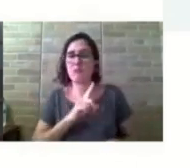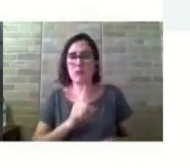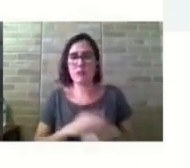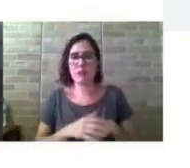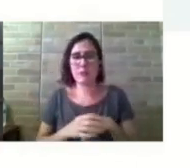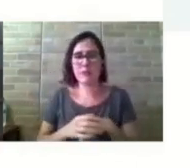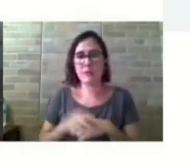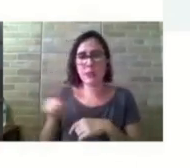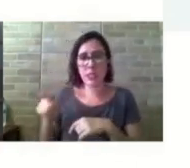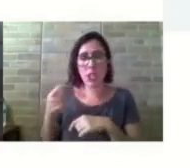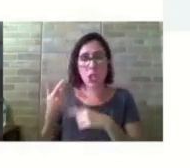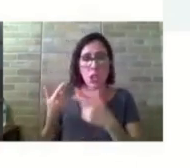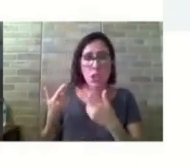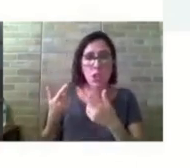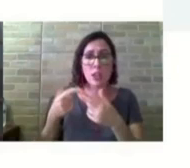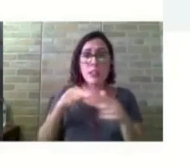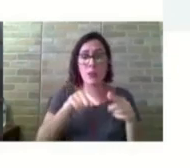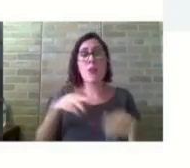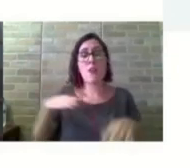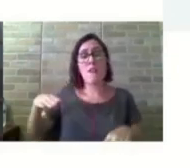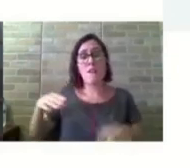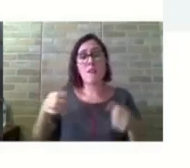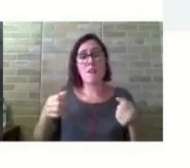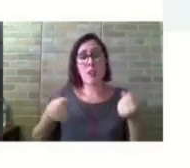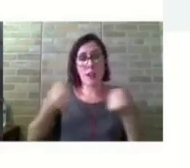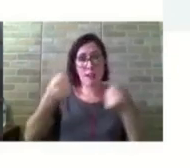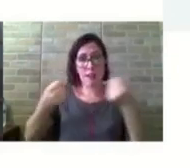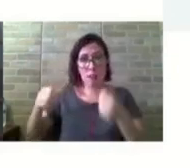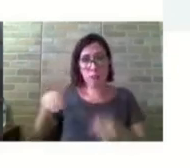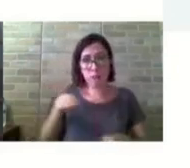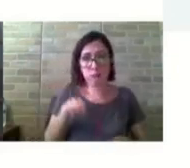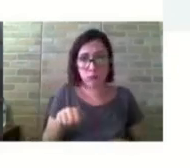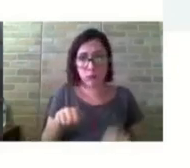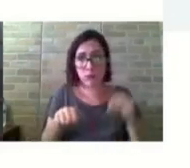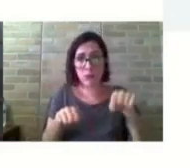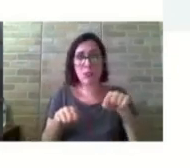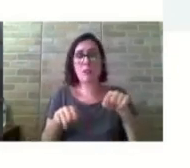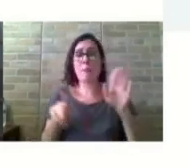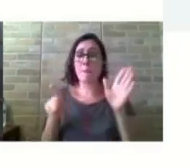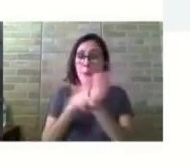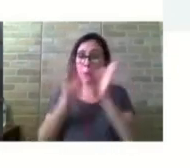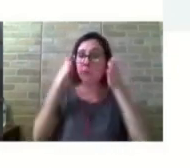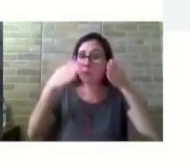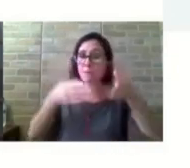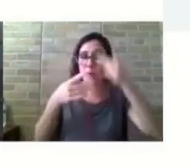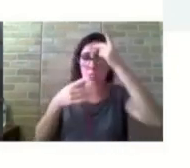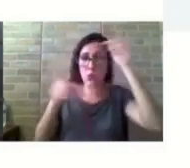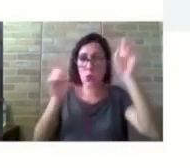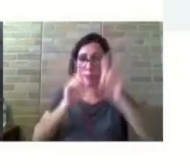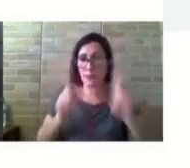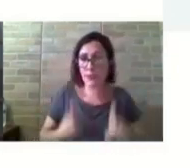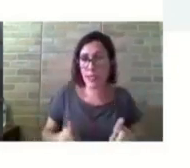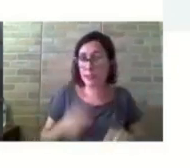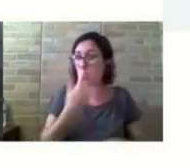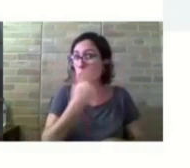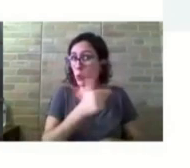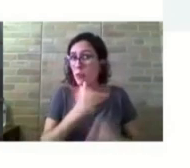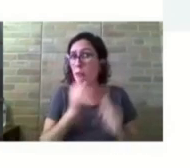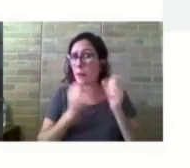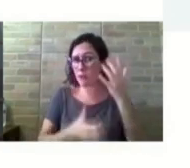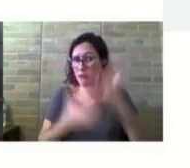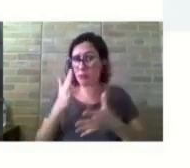deficiência no estacionamento? Aí, houve um empate, tá? Metade colocou não, metade sim. Acredita ser